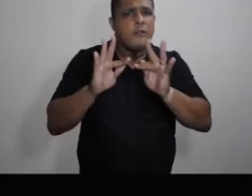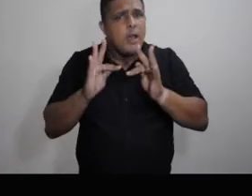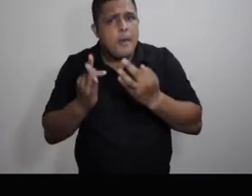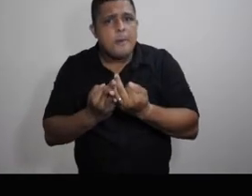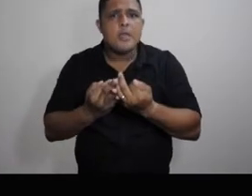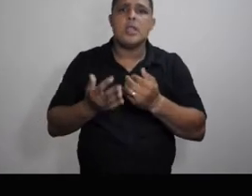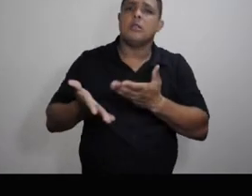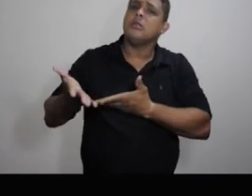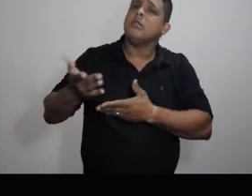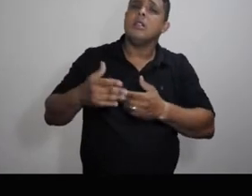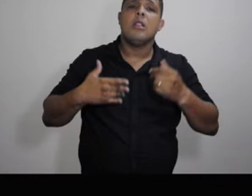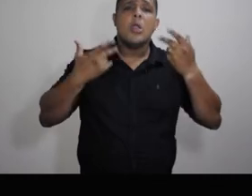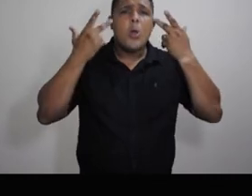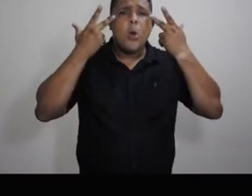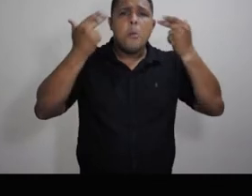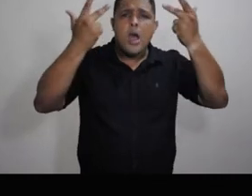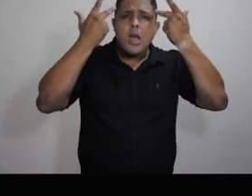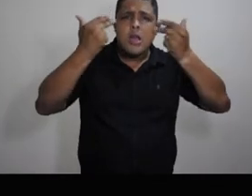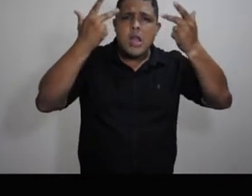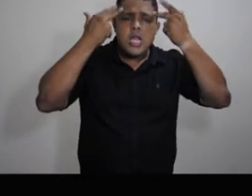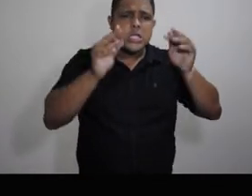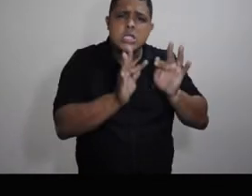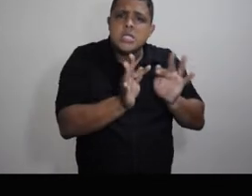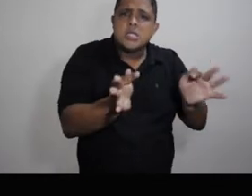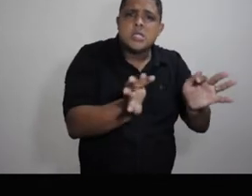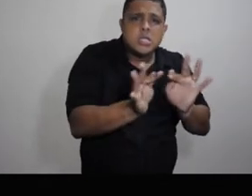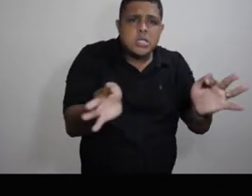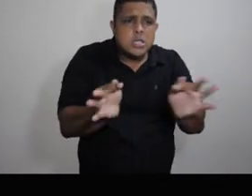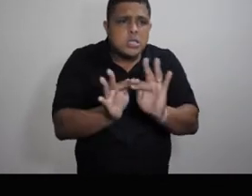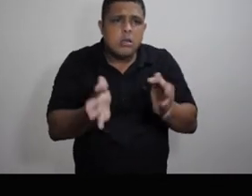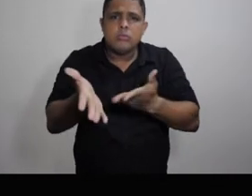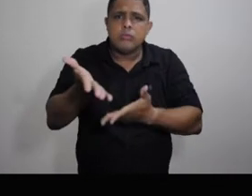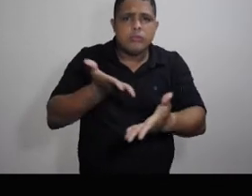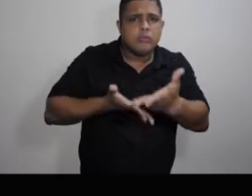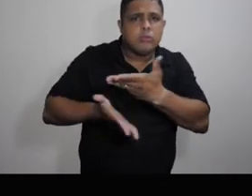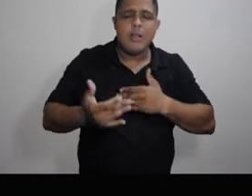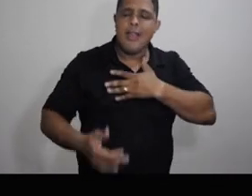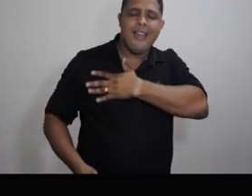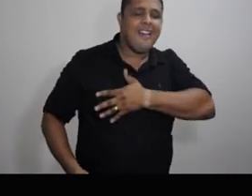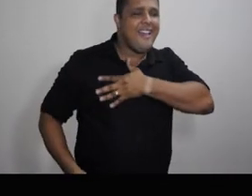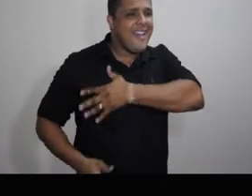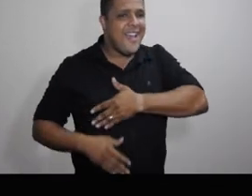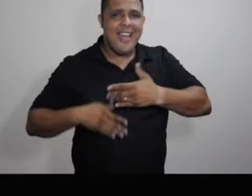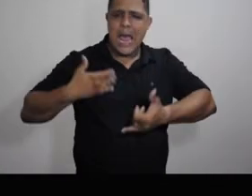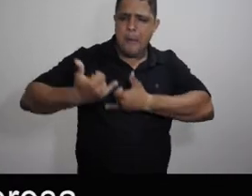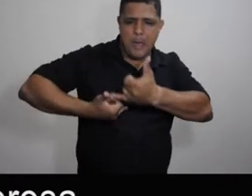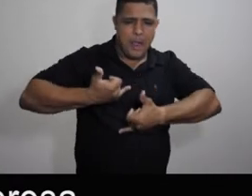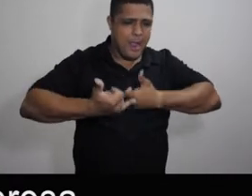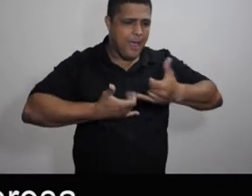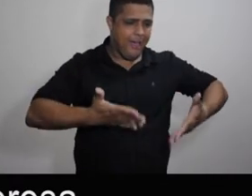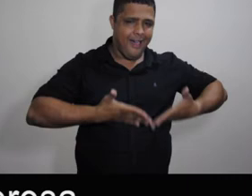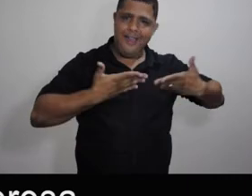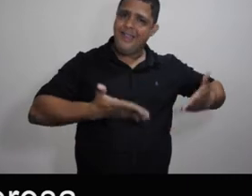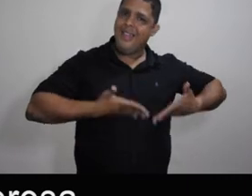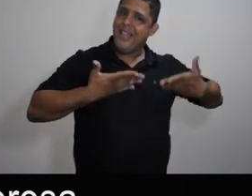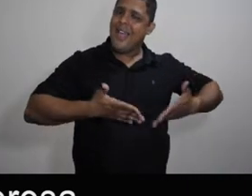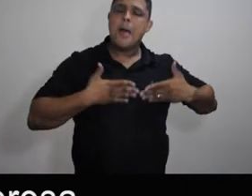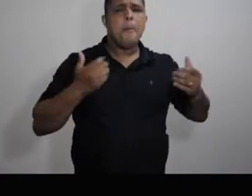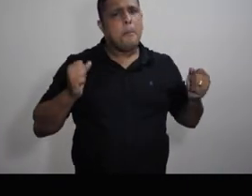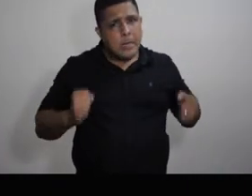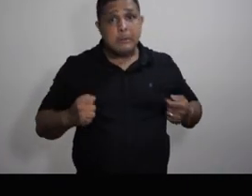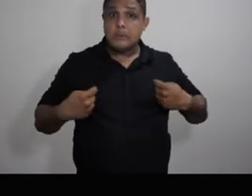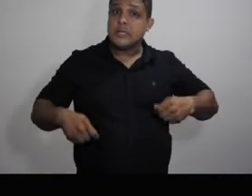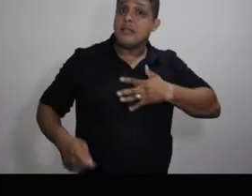familiares, de forma tranquila, com coisas simples também, e de forma prazerosa, divertida, porque a estimulação pode ser